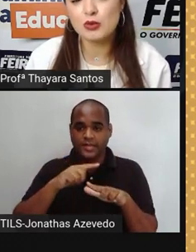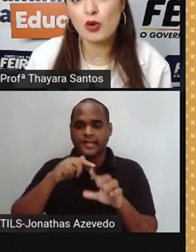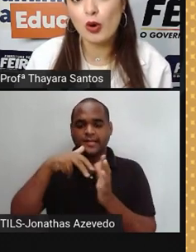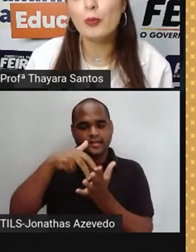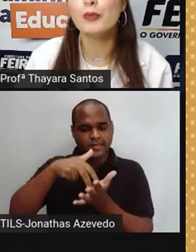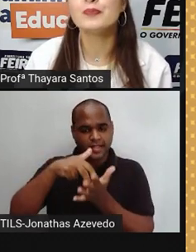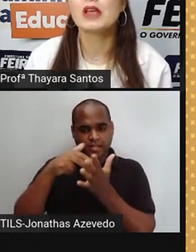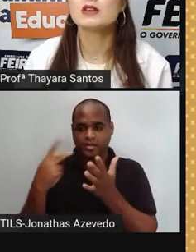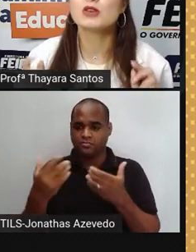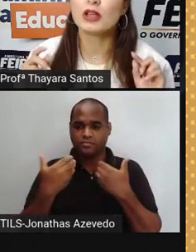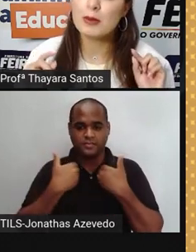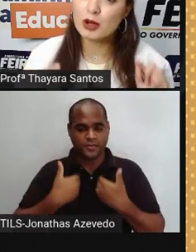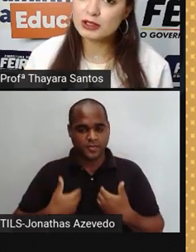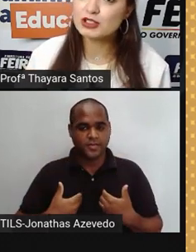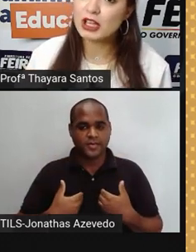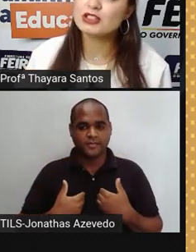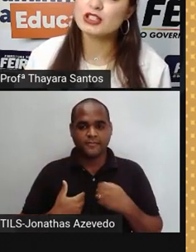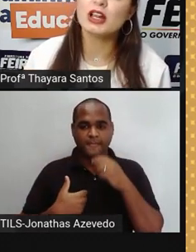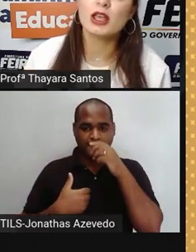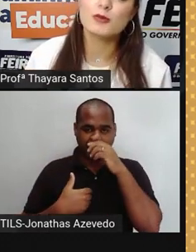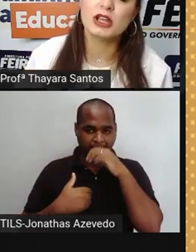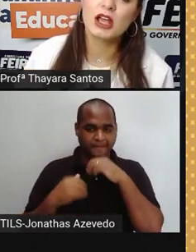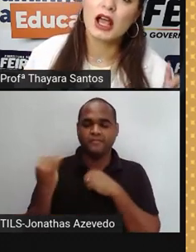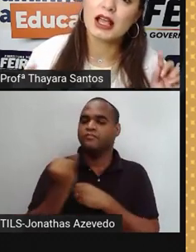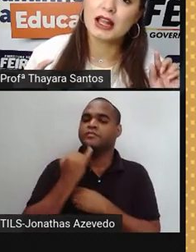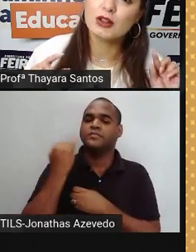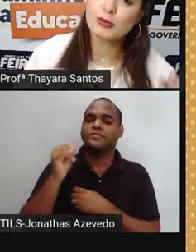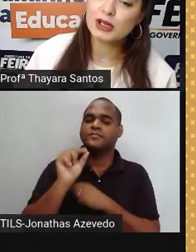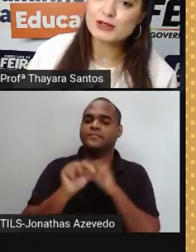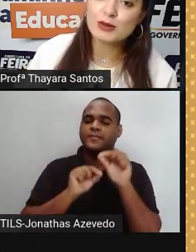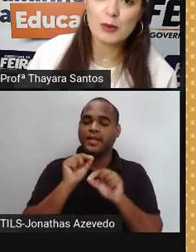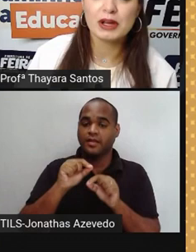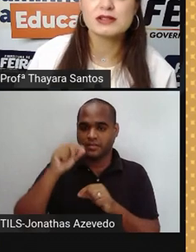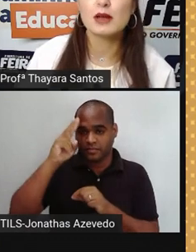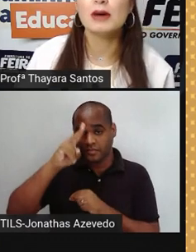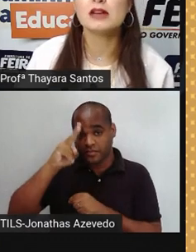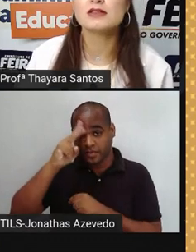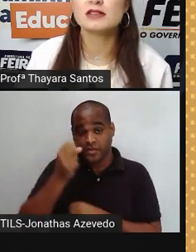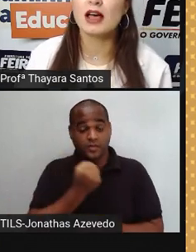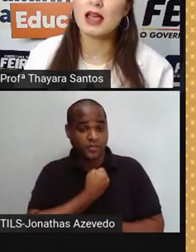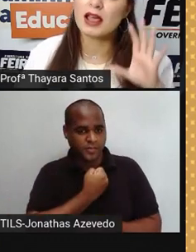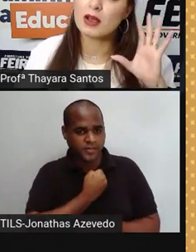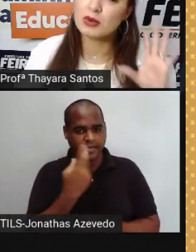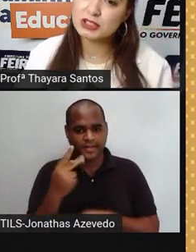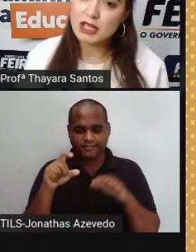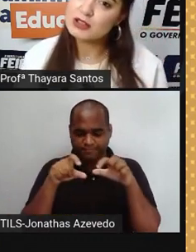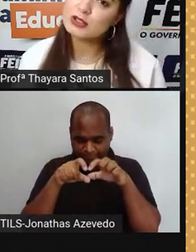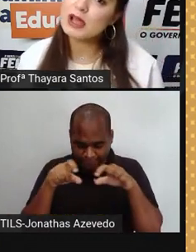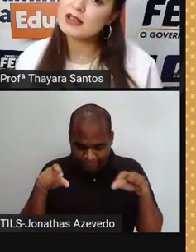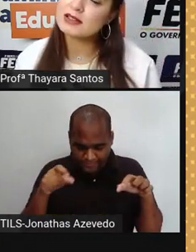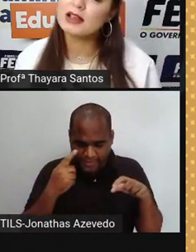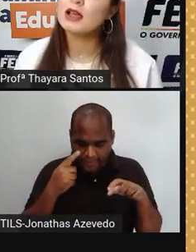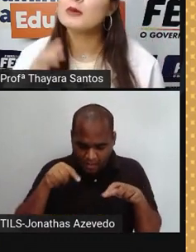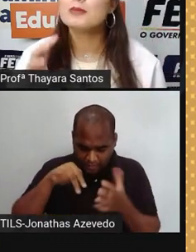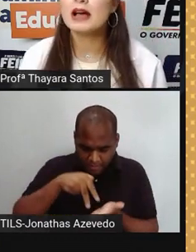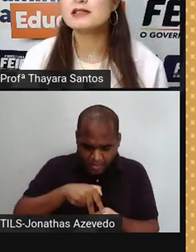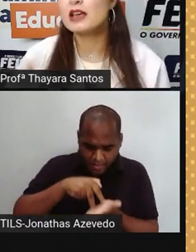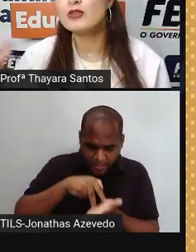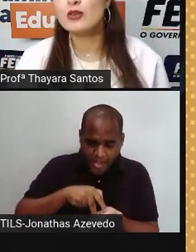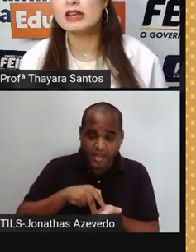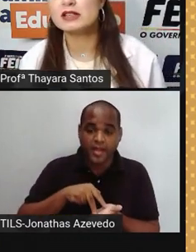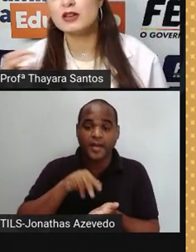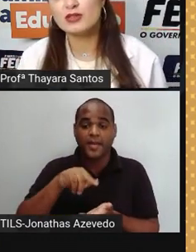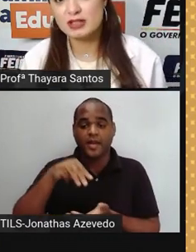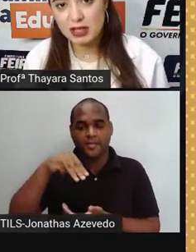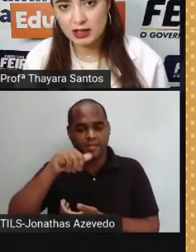massa de um corpo. Só que é importante que a gente lembre. Aquele numerozinho que aparece na balança é a quantidade de massa mais